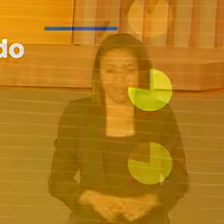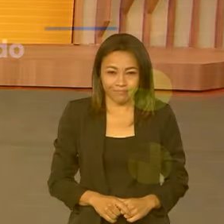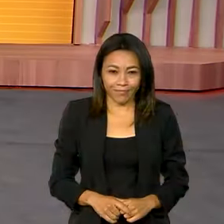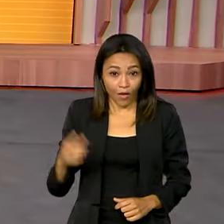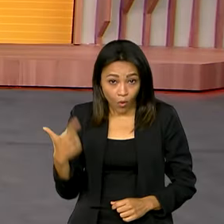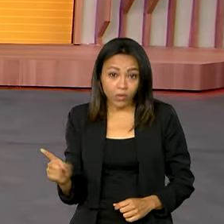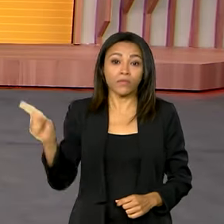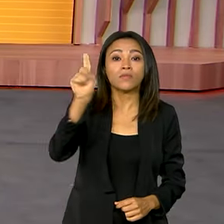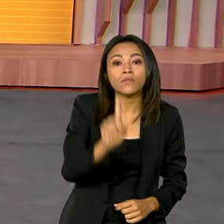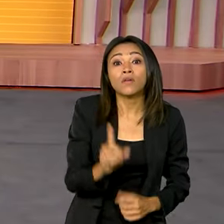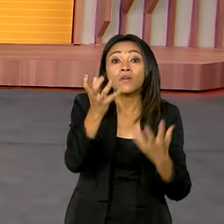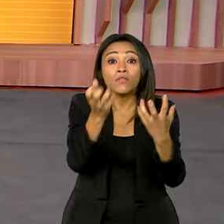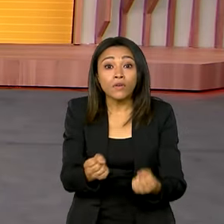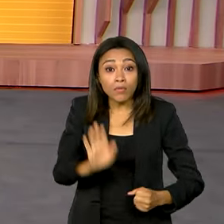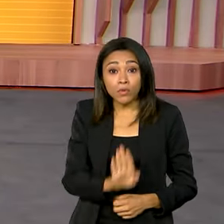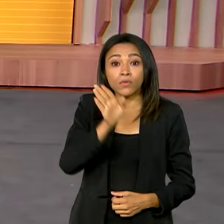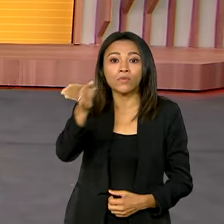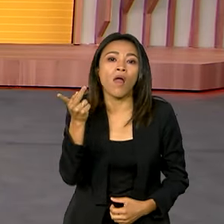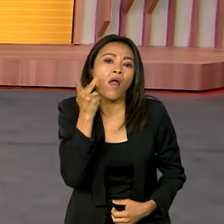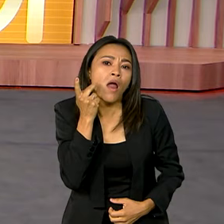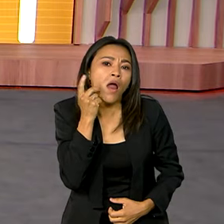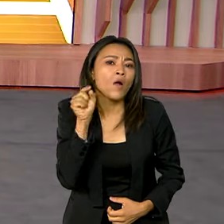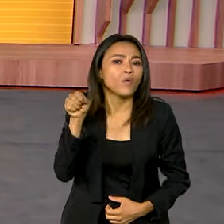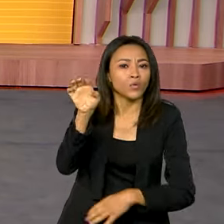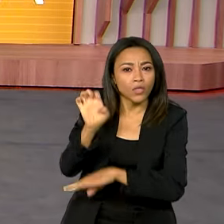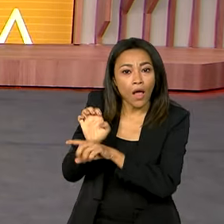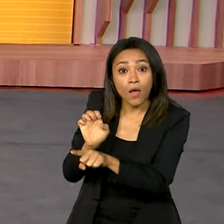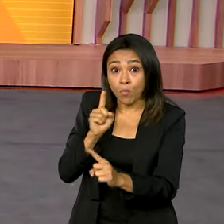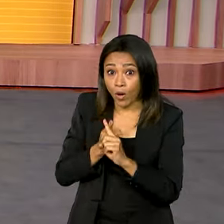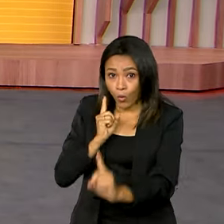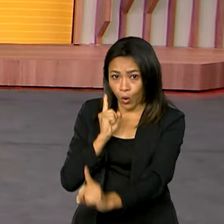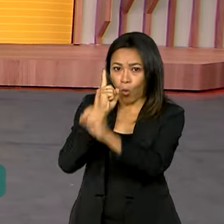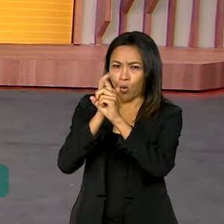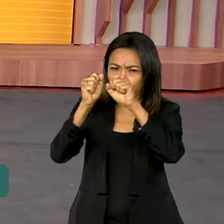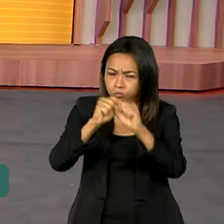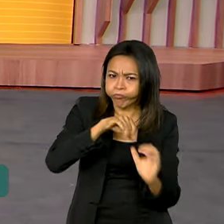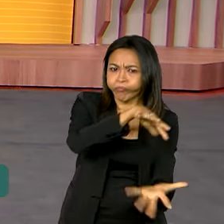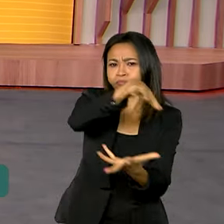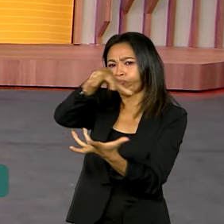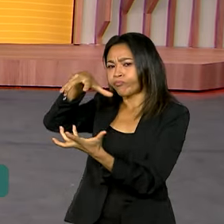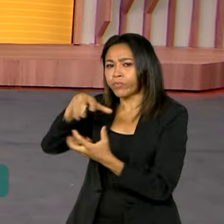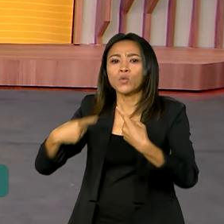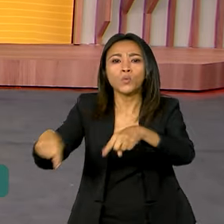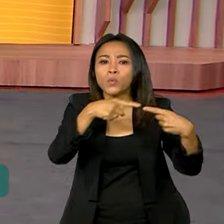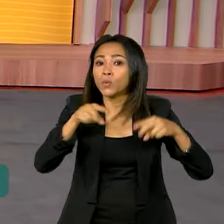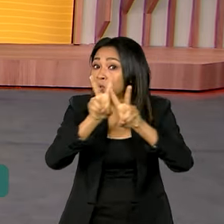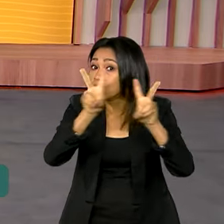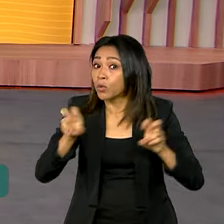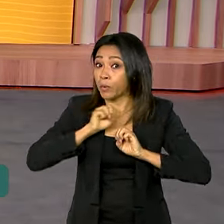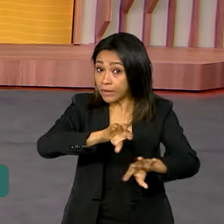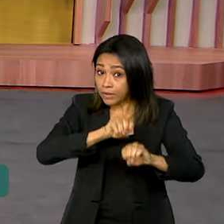Estamos de volta e vamos direto à Fortaleza, no Ceará, porque o Encontro Global discute os rumos da educação.